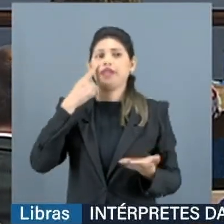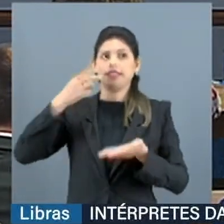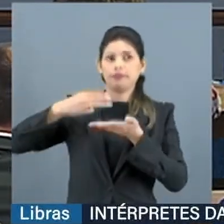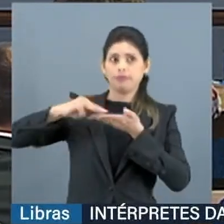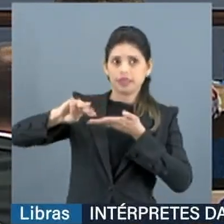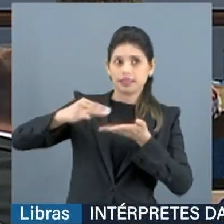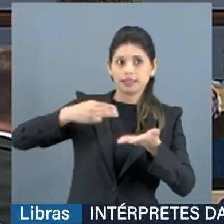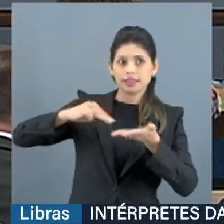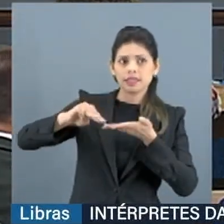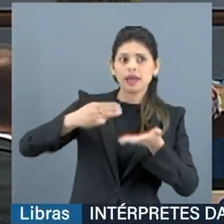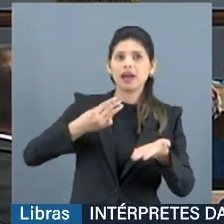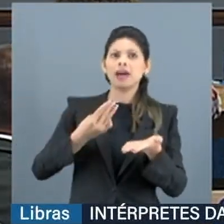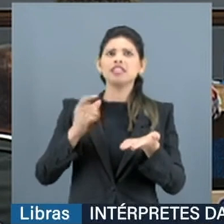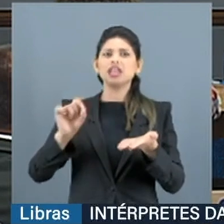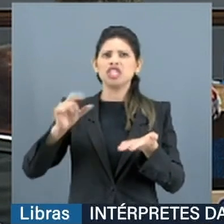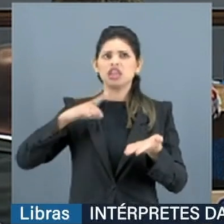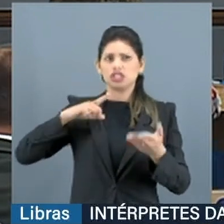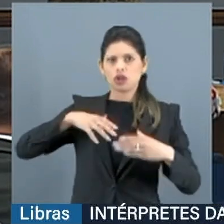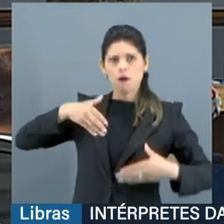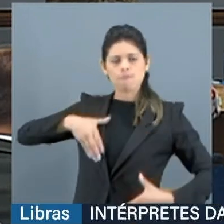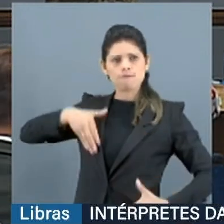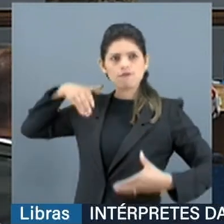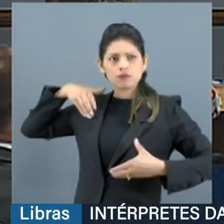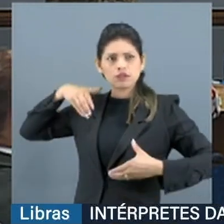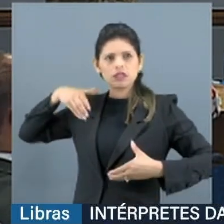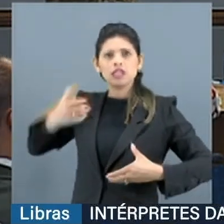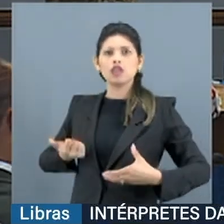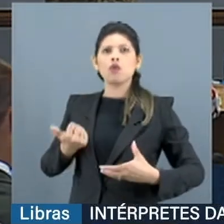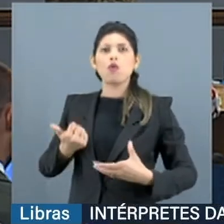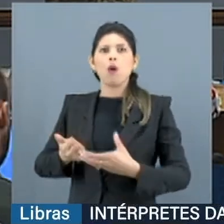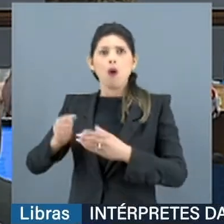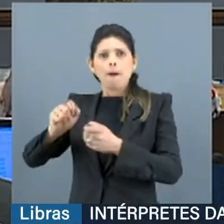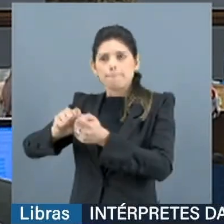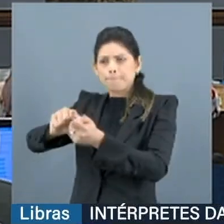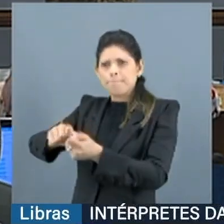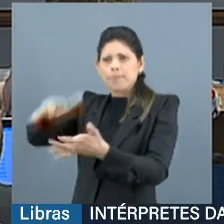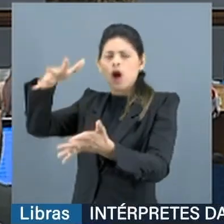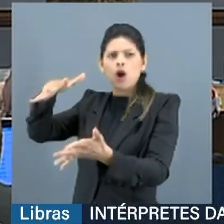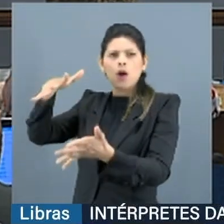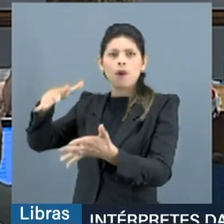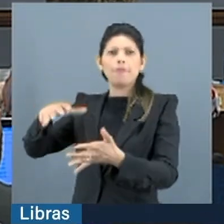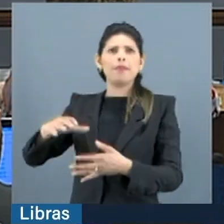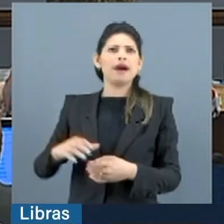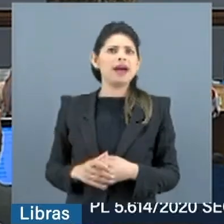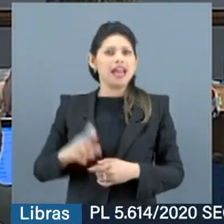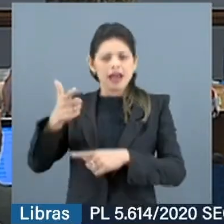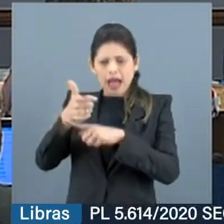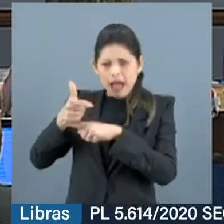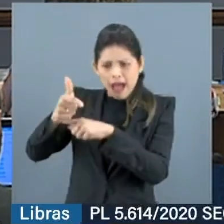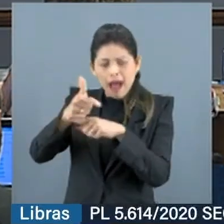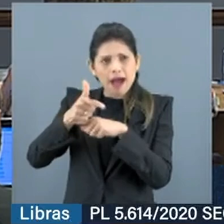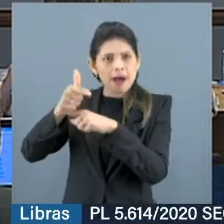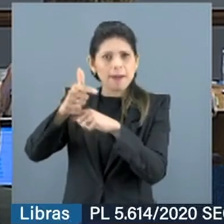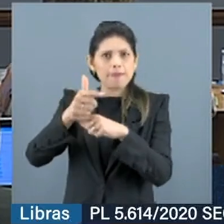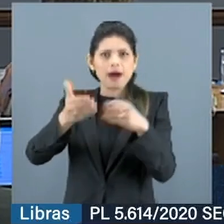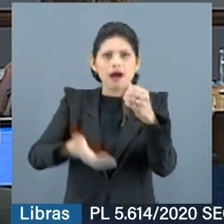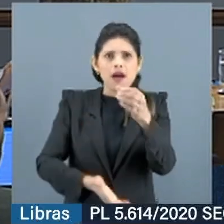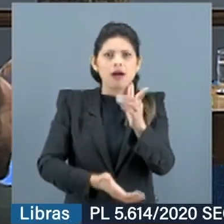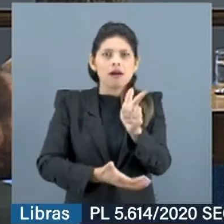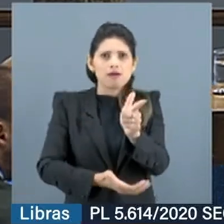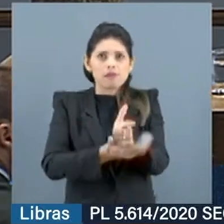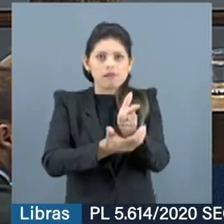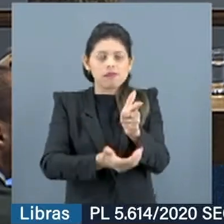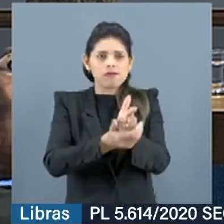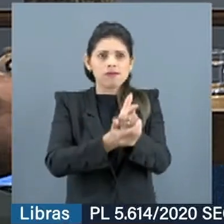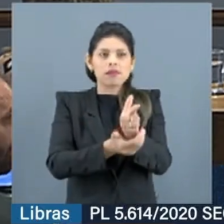Fuzil, bomba, CAC, sniper. Manifestação é guerra, deputada